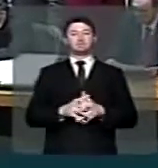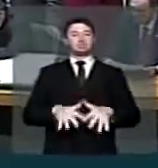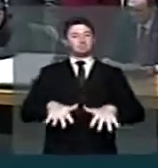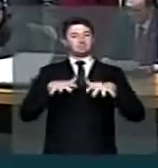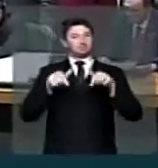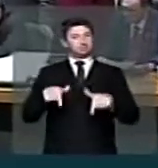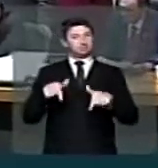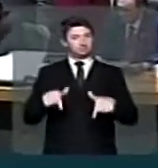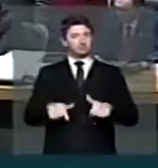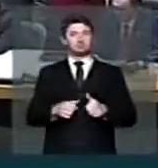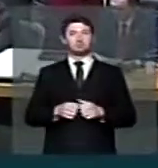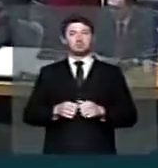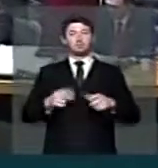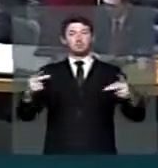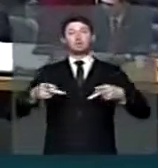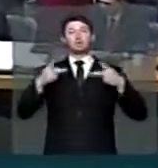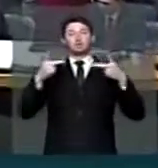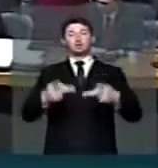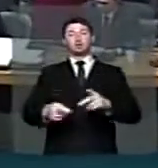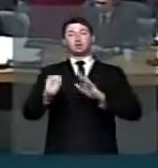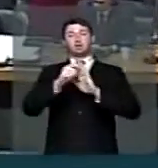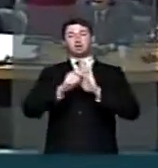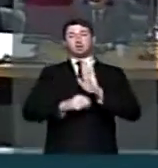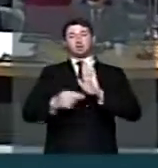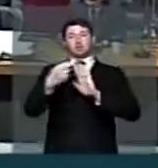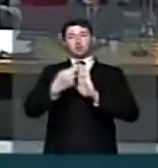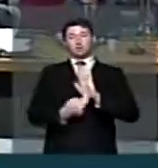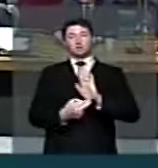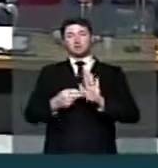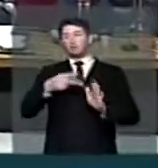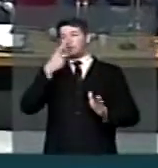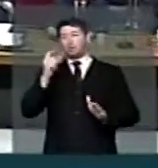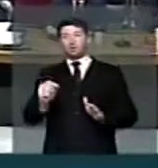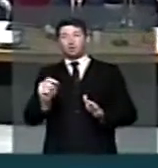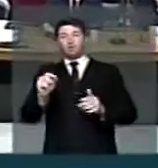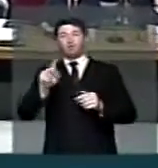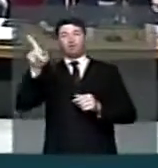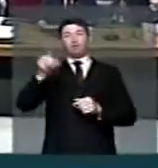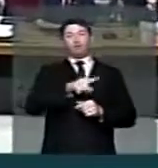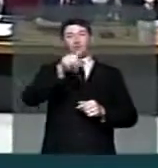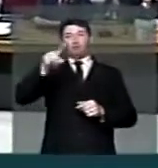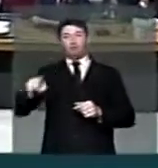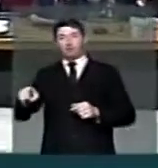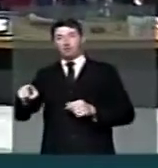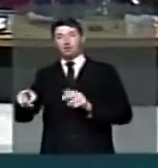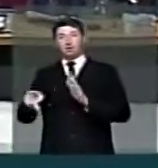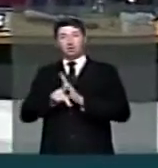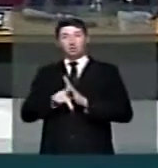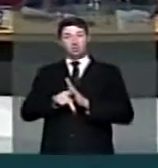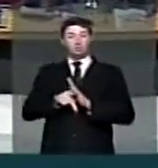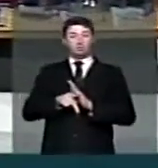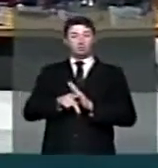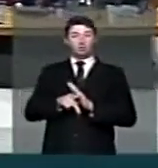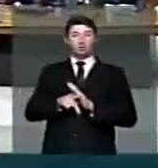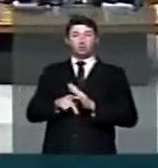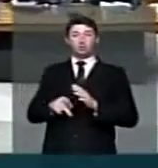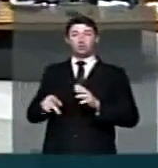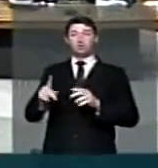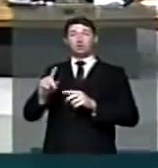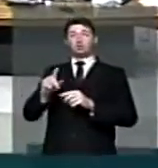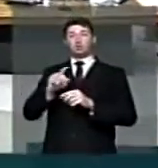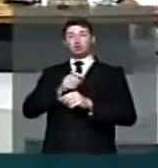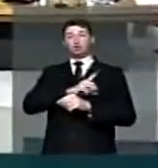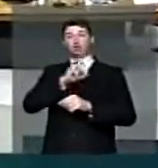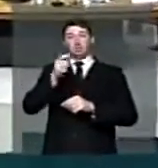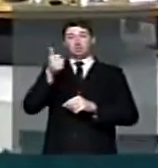Congresso Nacional o projeto de resolução que faz os vetos feitos, apostos, após o dia